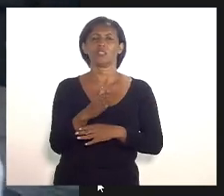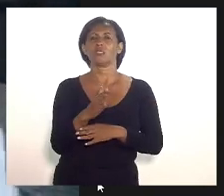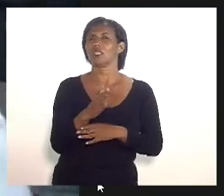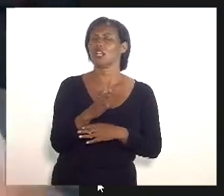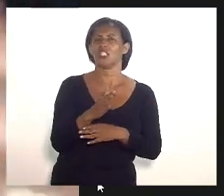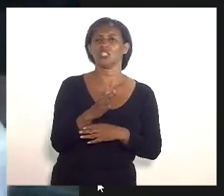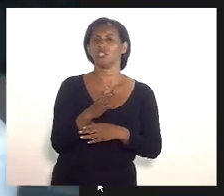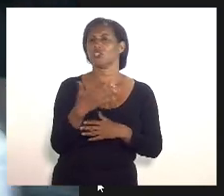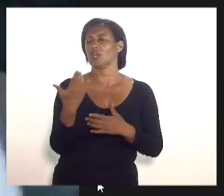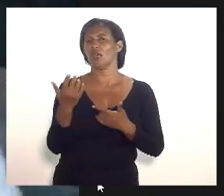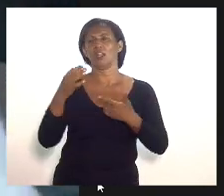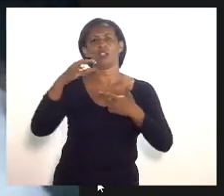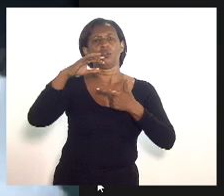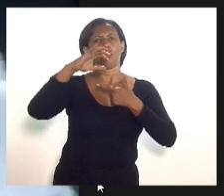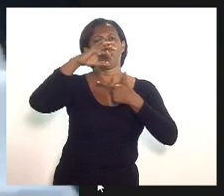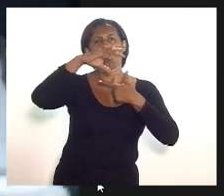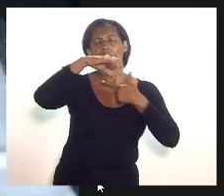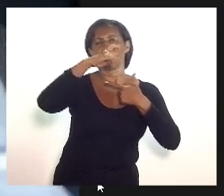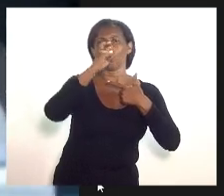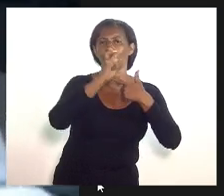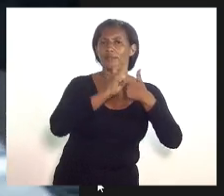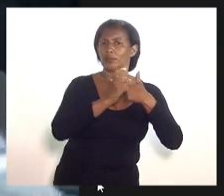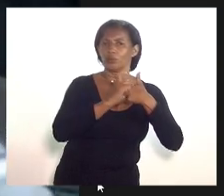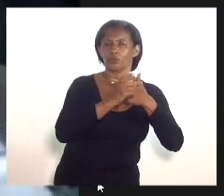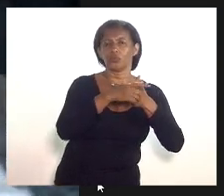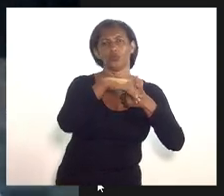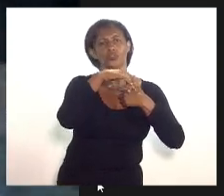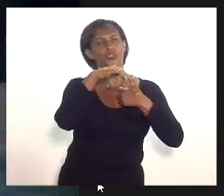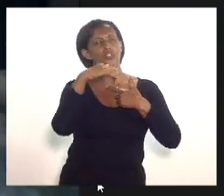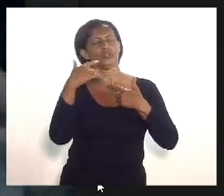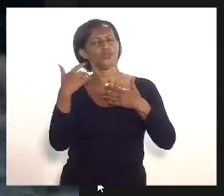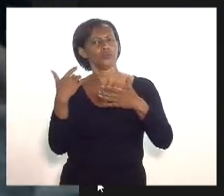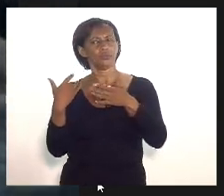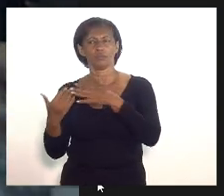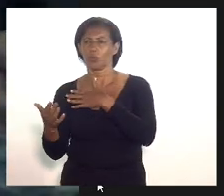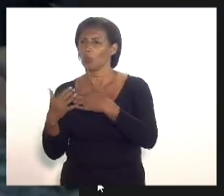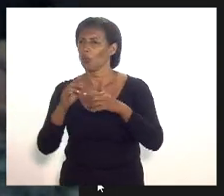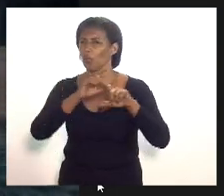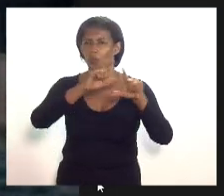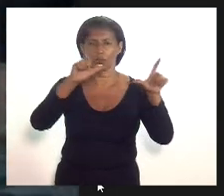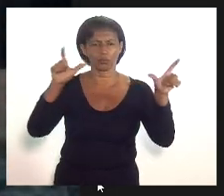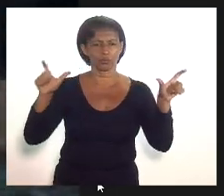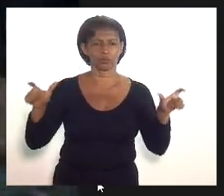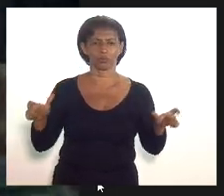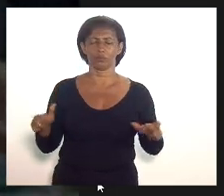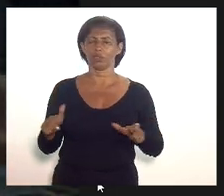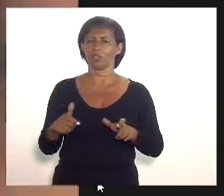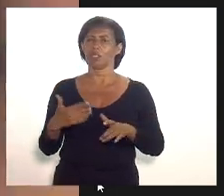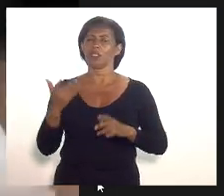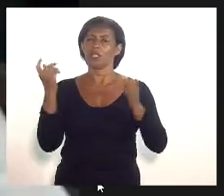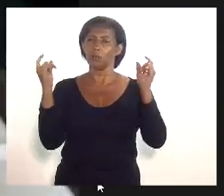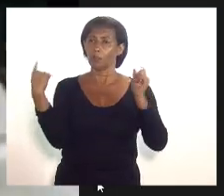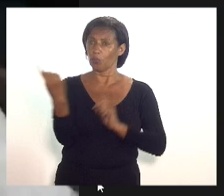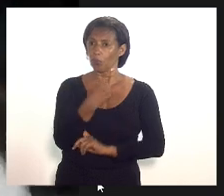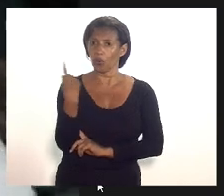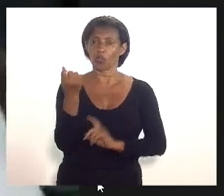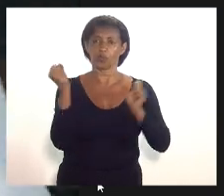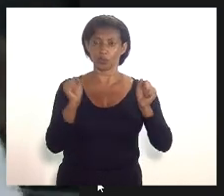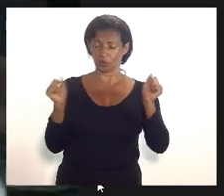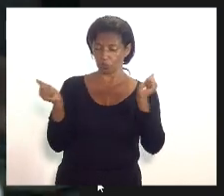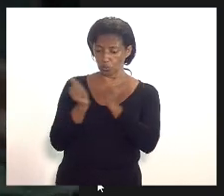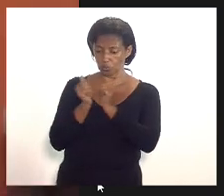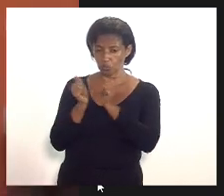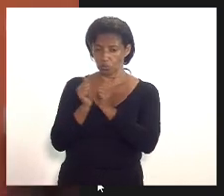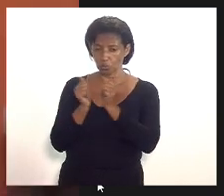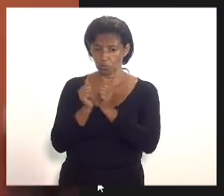seja de demais poderes então a ideia é fazer um estudo pormenorizado e que a gente possa com isso embasar essa luta